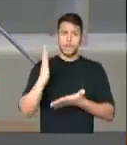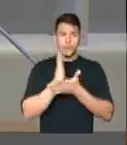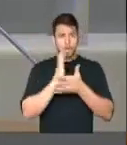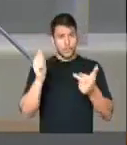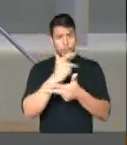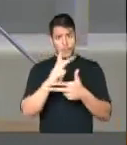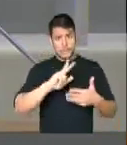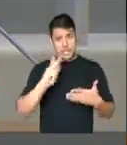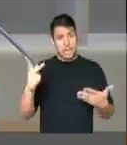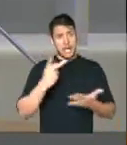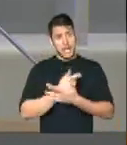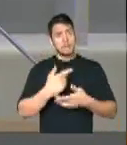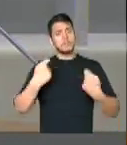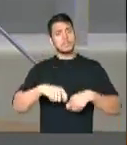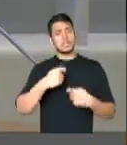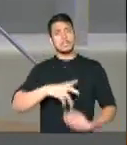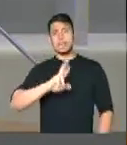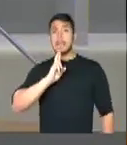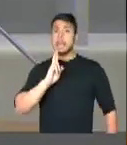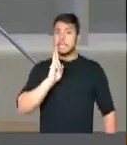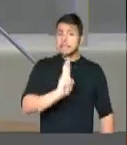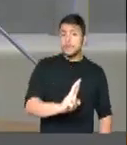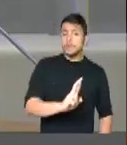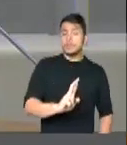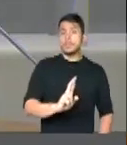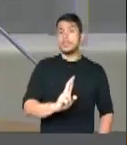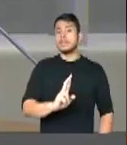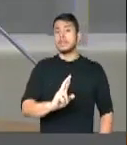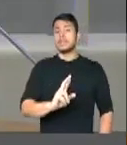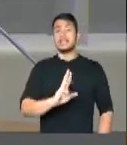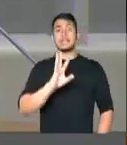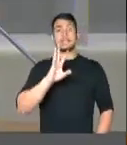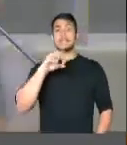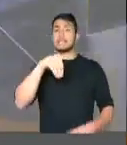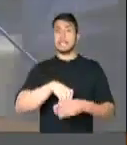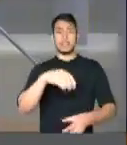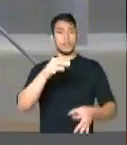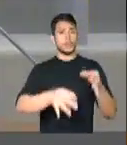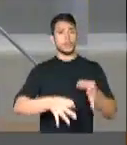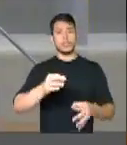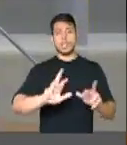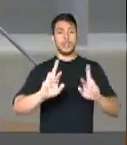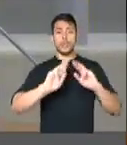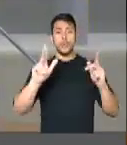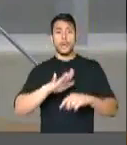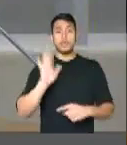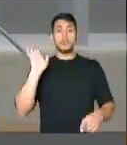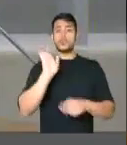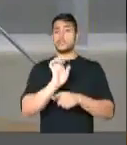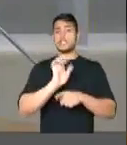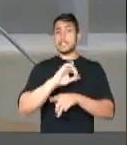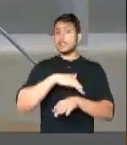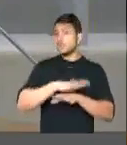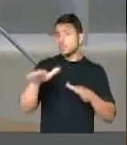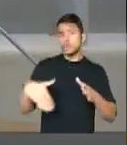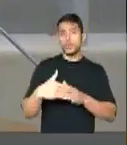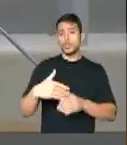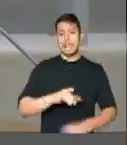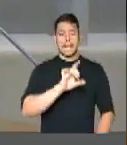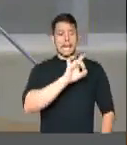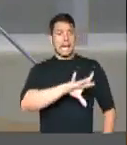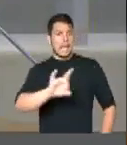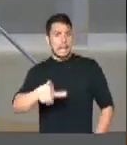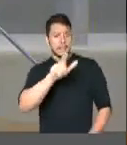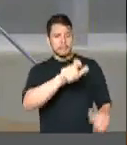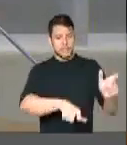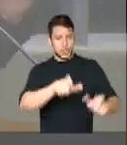ilicitudes, tem que respondê-las por elas. Mas não o o deputado presidente Celso